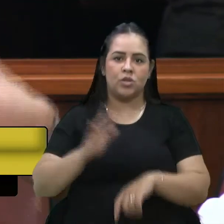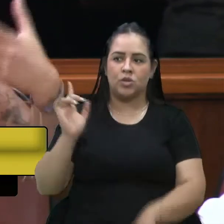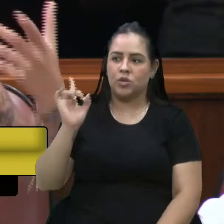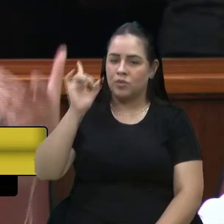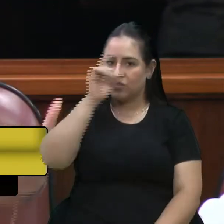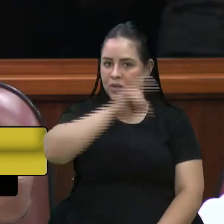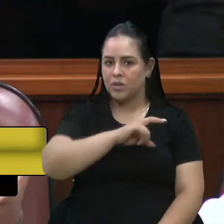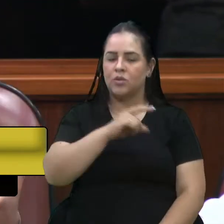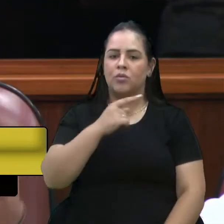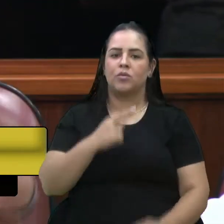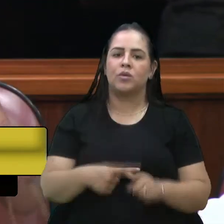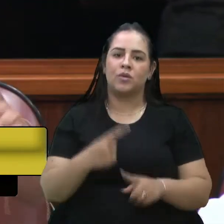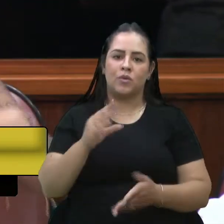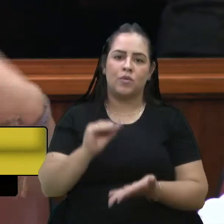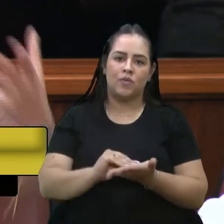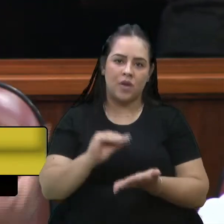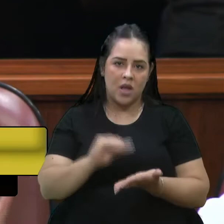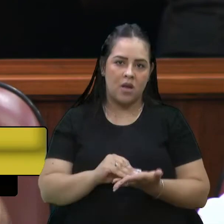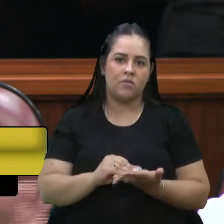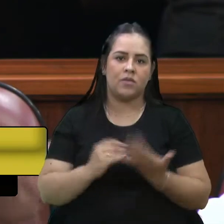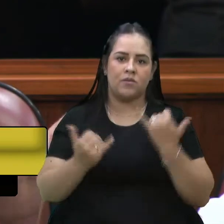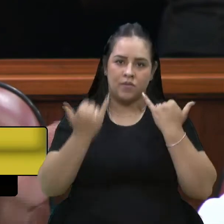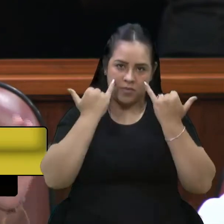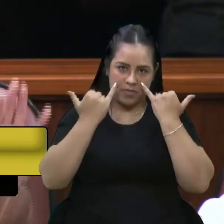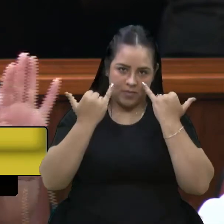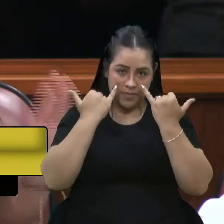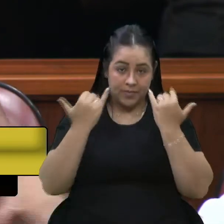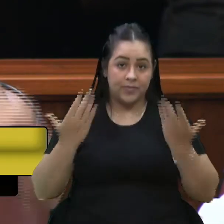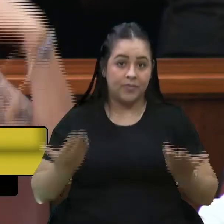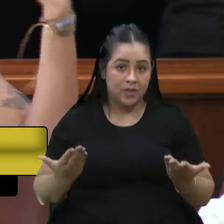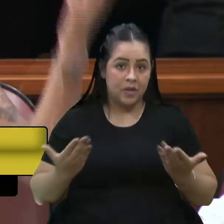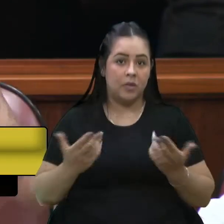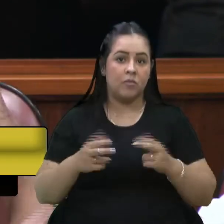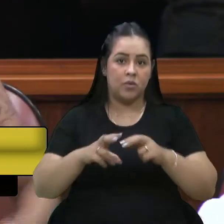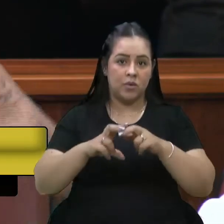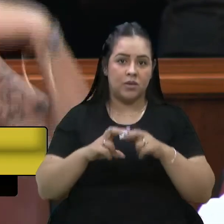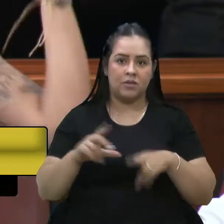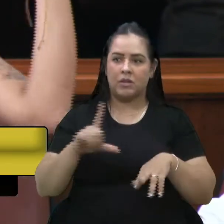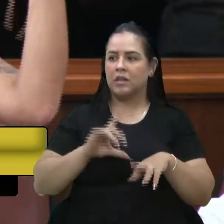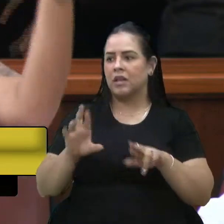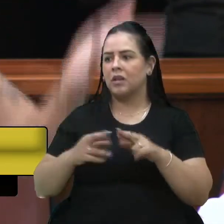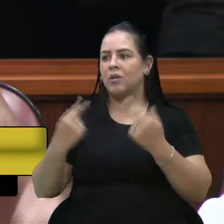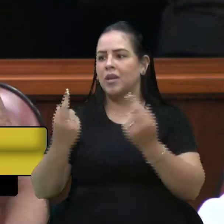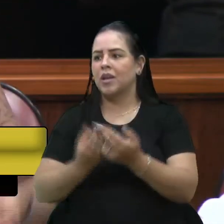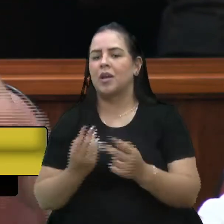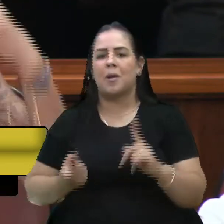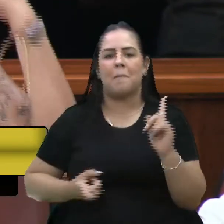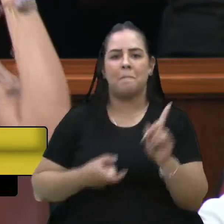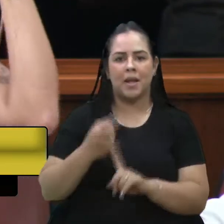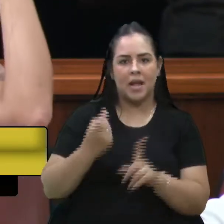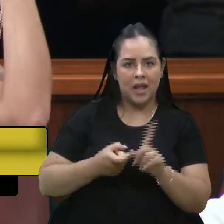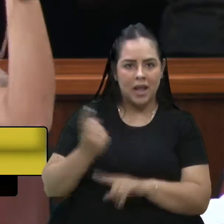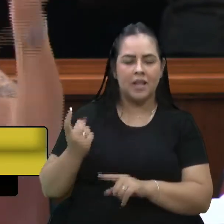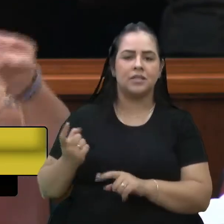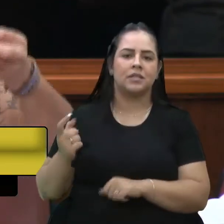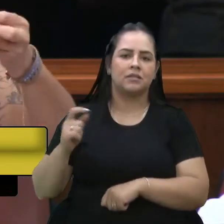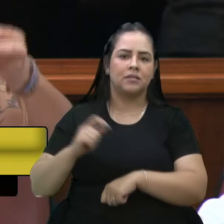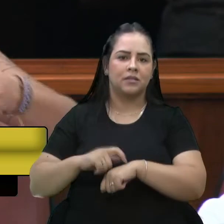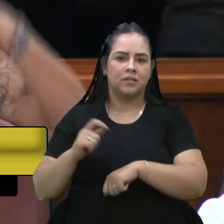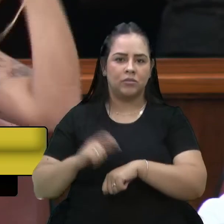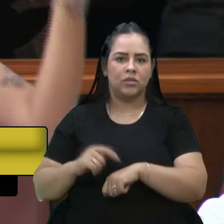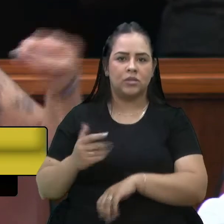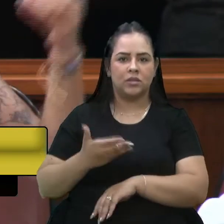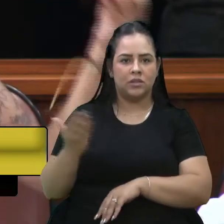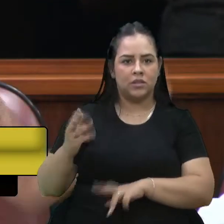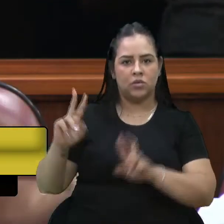talvez, inclusive, pela falta de informação. Então, talvez, reuniões mensais, periódicas, para essa